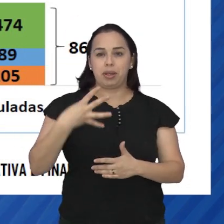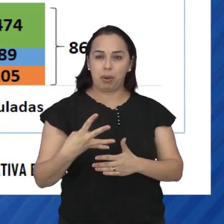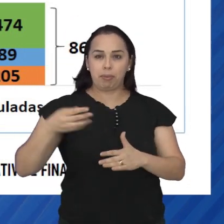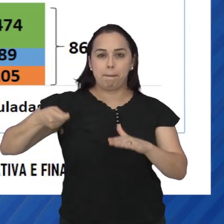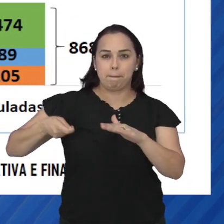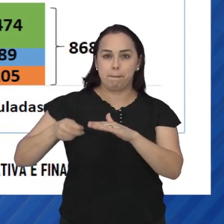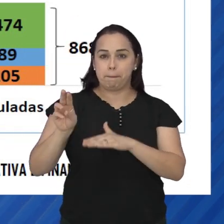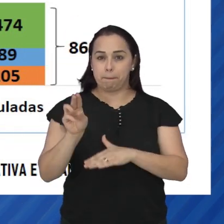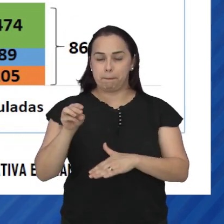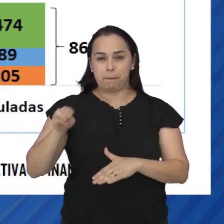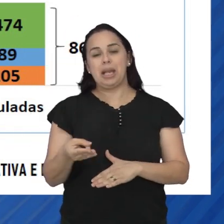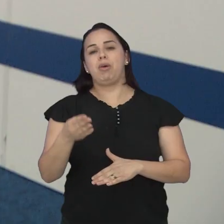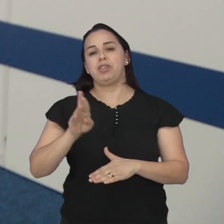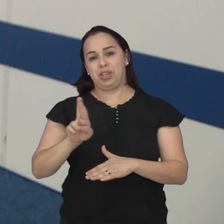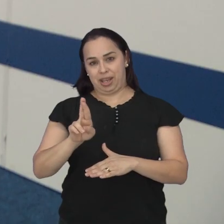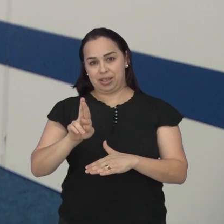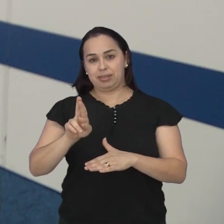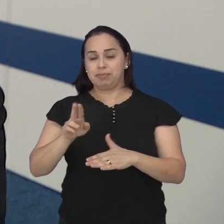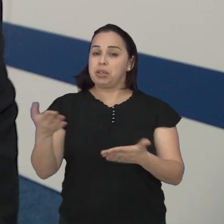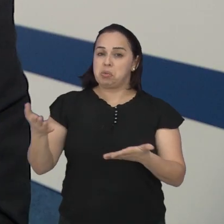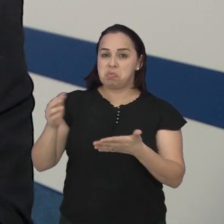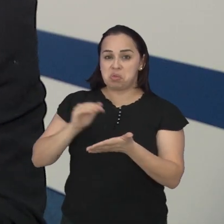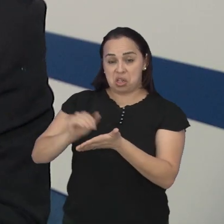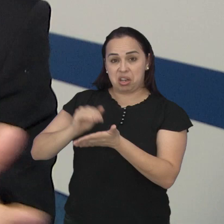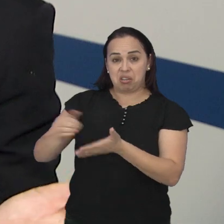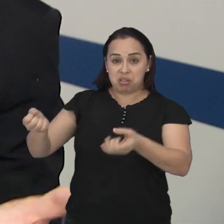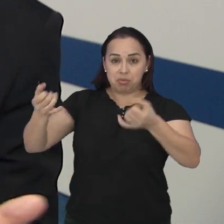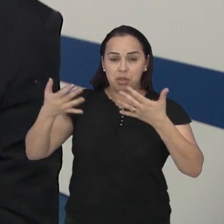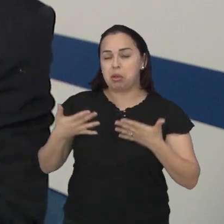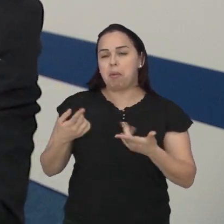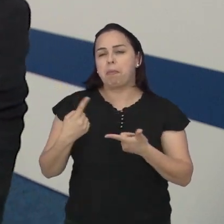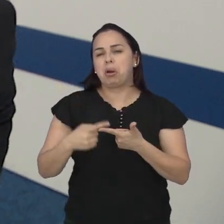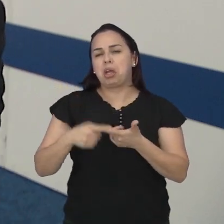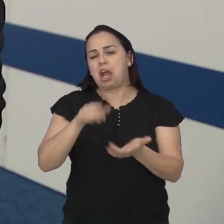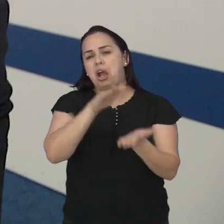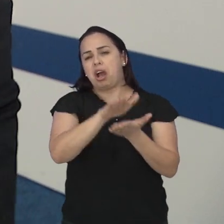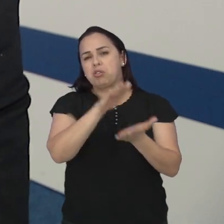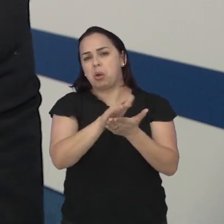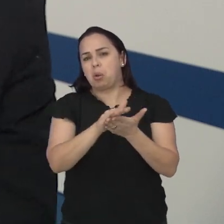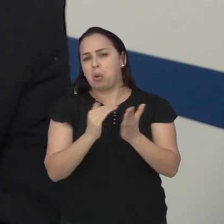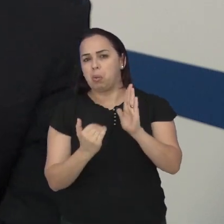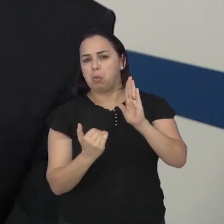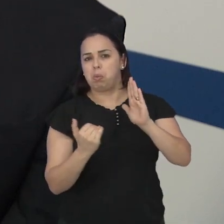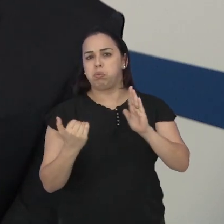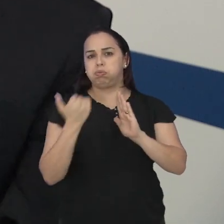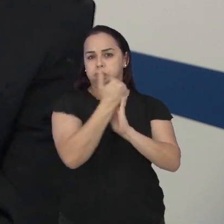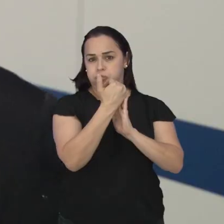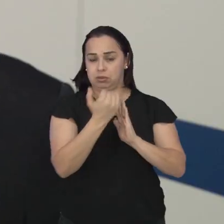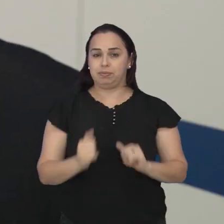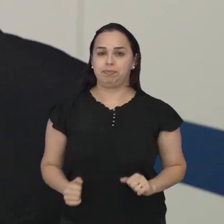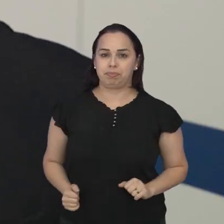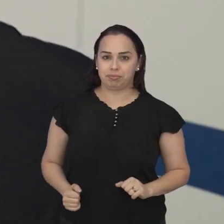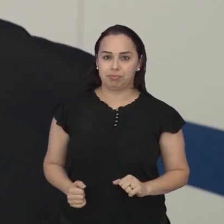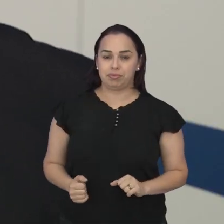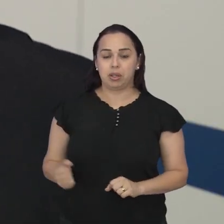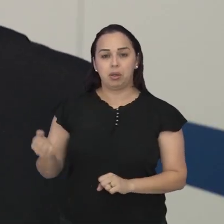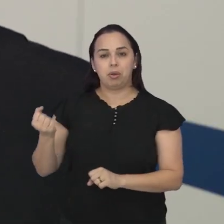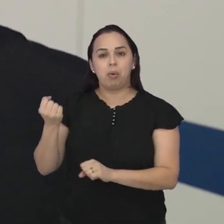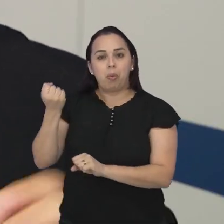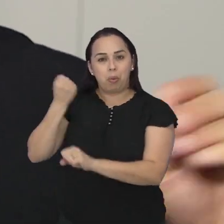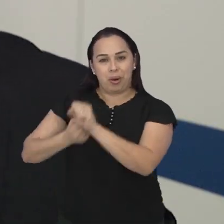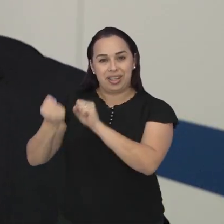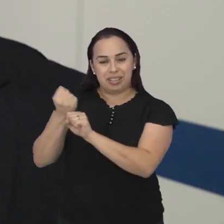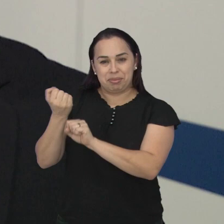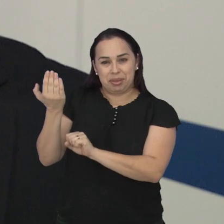354 milhões. O secretário explicou o motivo dos gastos ficarem acima do que foi orçado. O orçamento de 2022